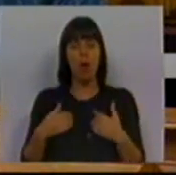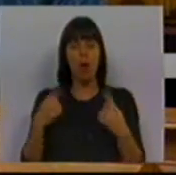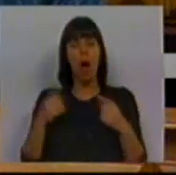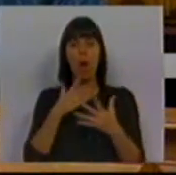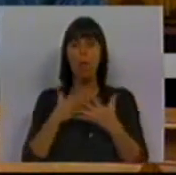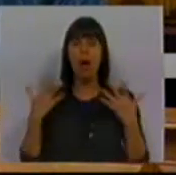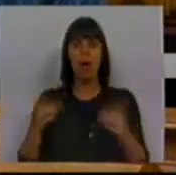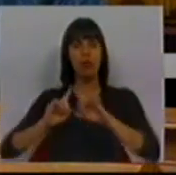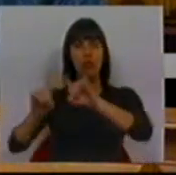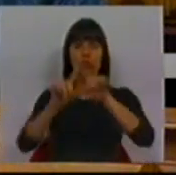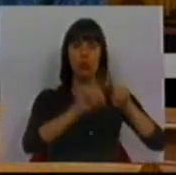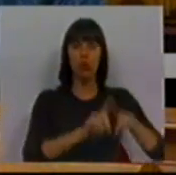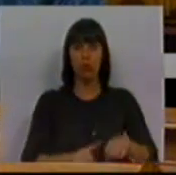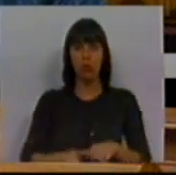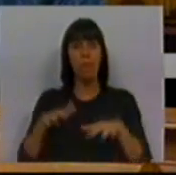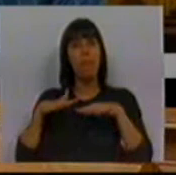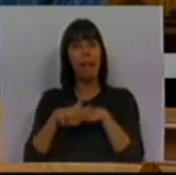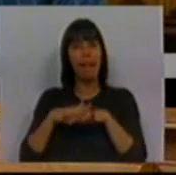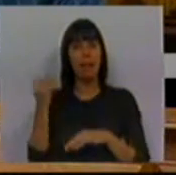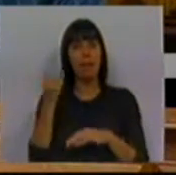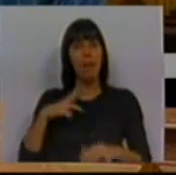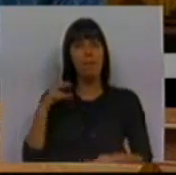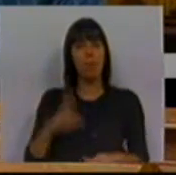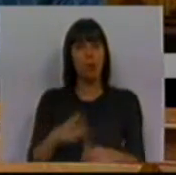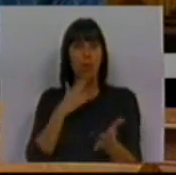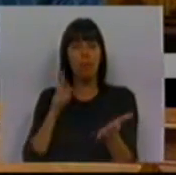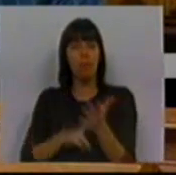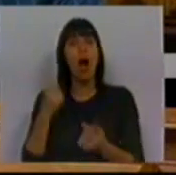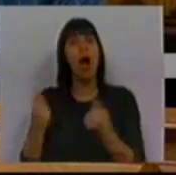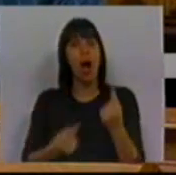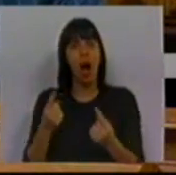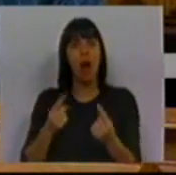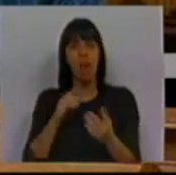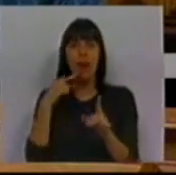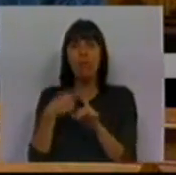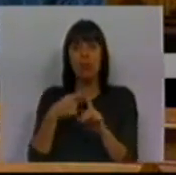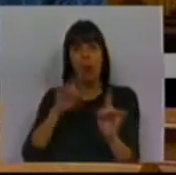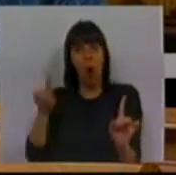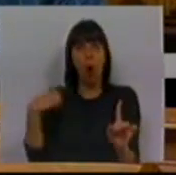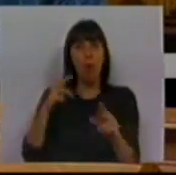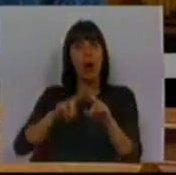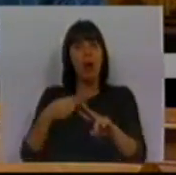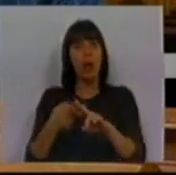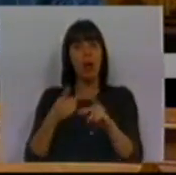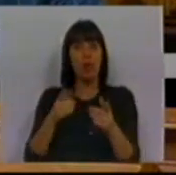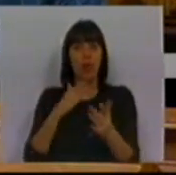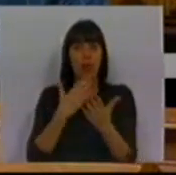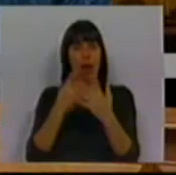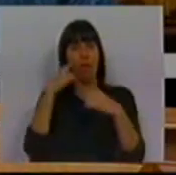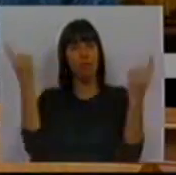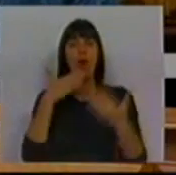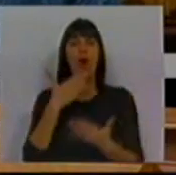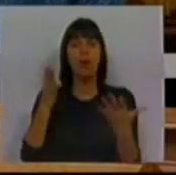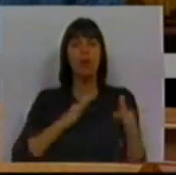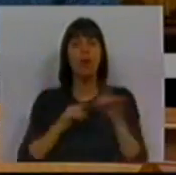há uma enorme diversidade de rede de instituições em Portugal e há, de facto, algumas que ganhariam, de facto, com um reforço da sua dimensão. Muito obrigado.